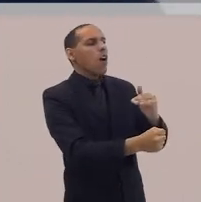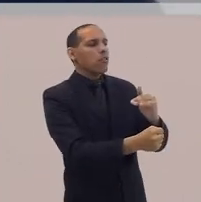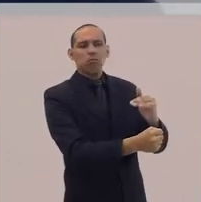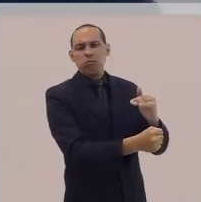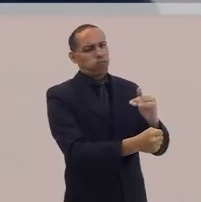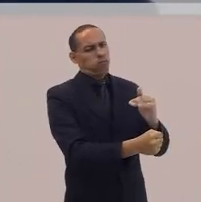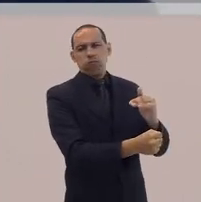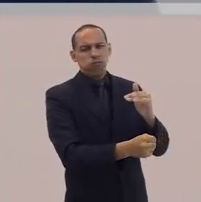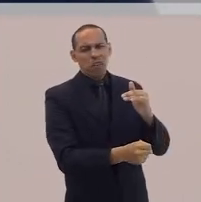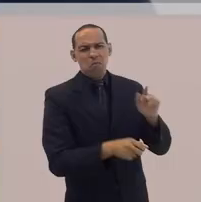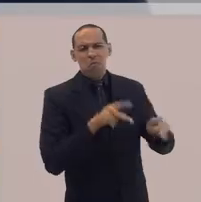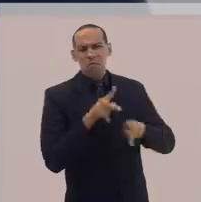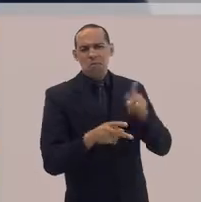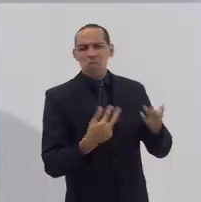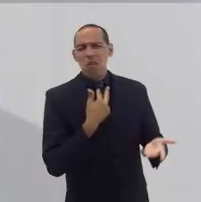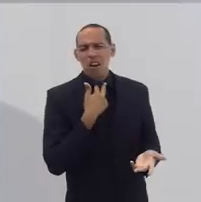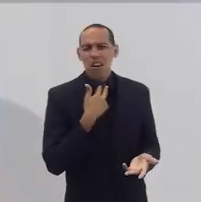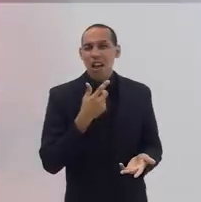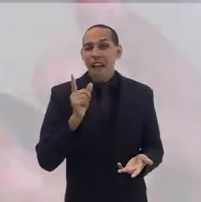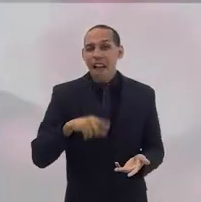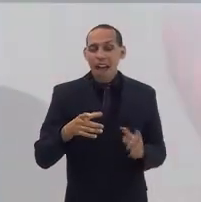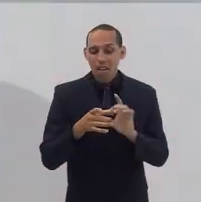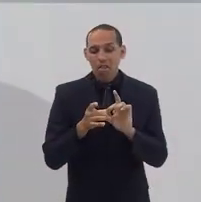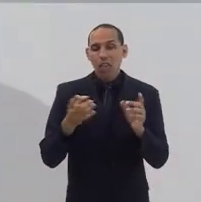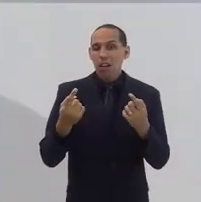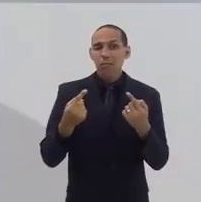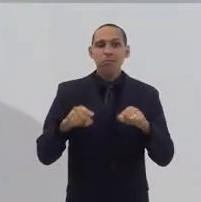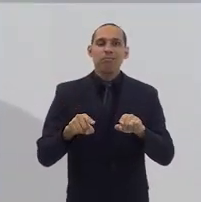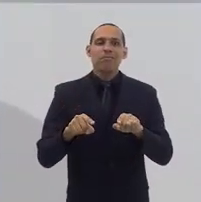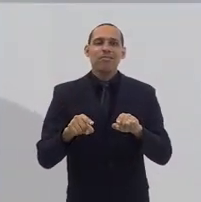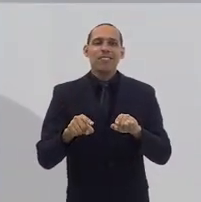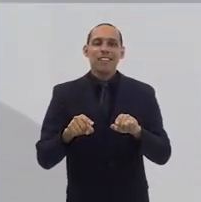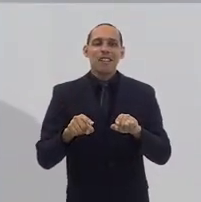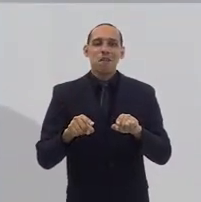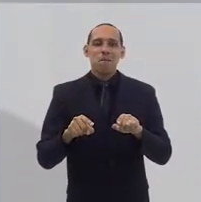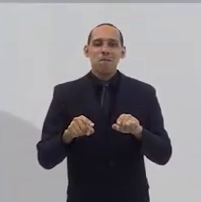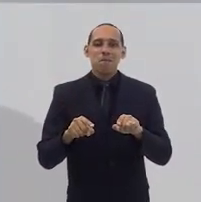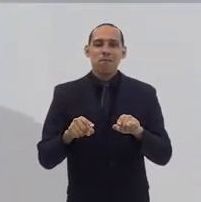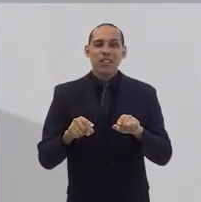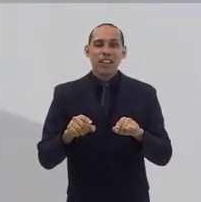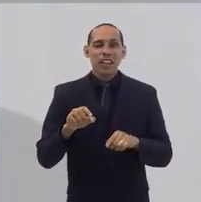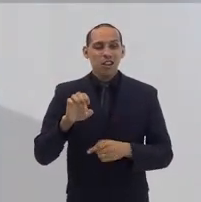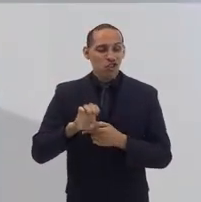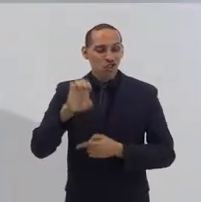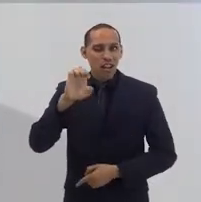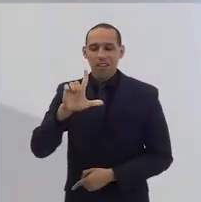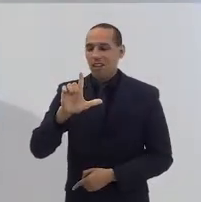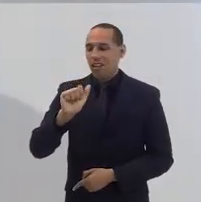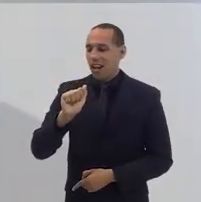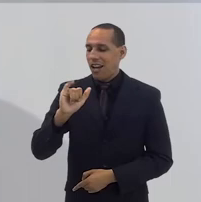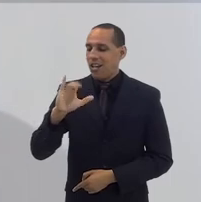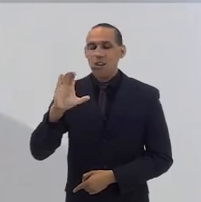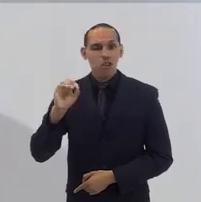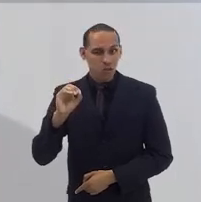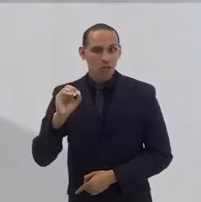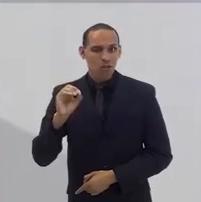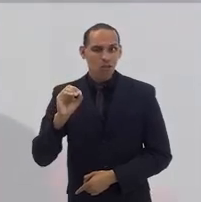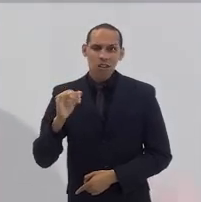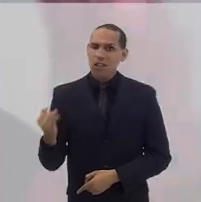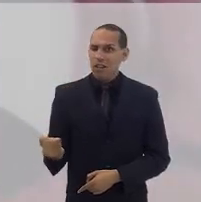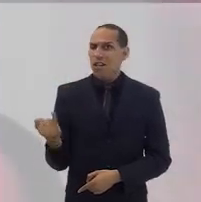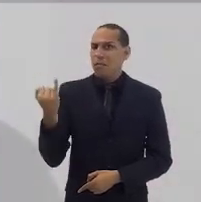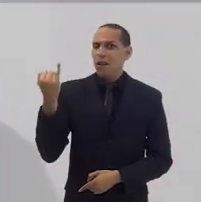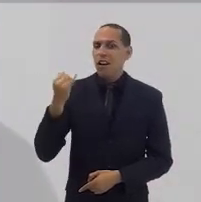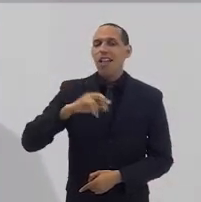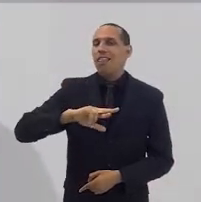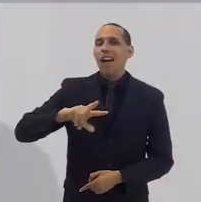conjunto da população. isso é antidemocrático, não respeita o Estado laico e é importante dizer isso,